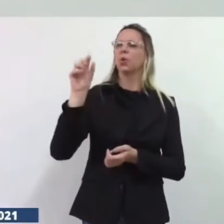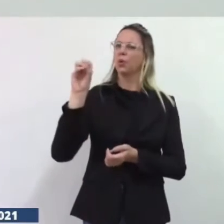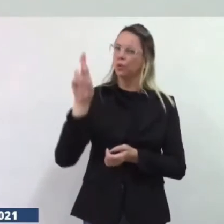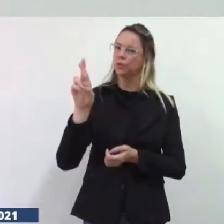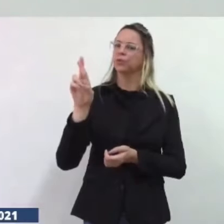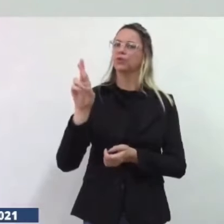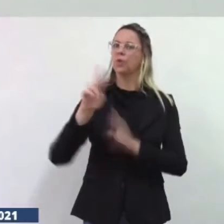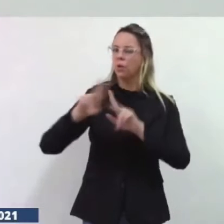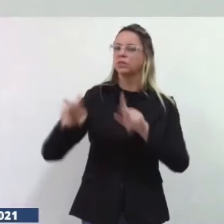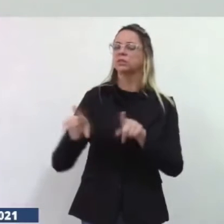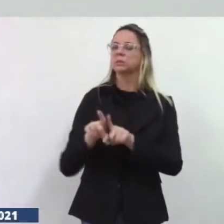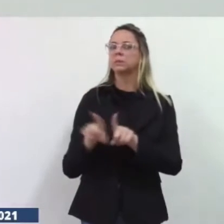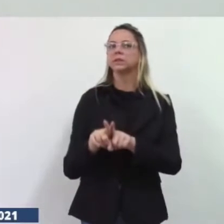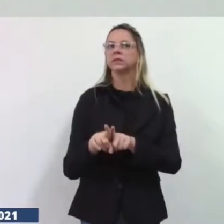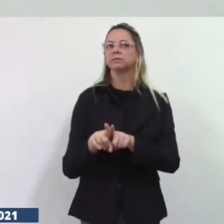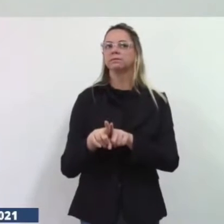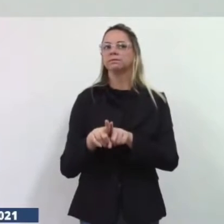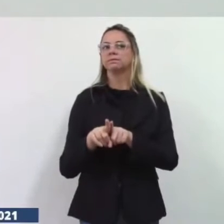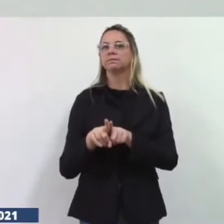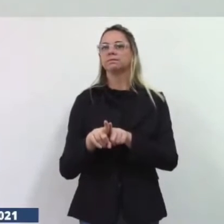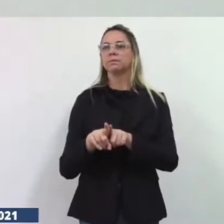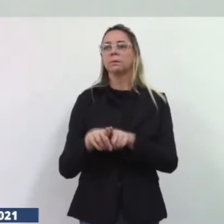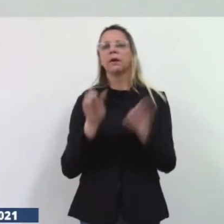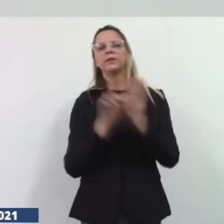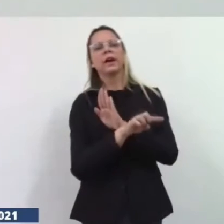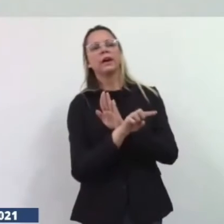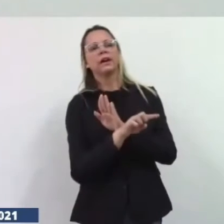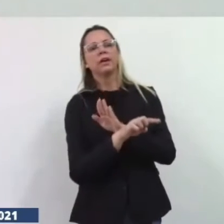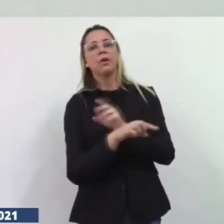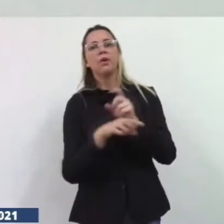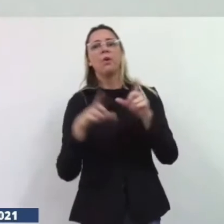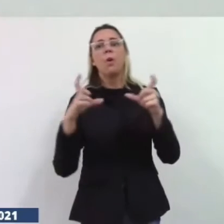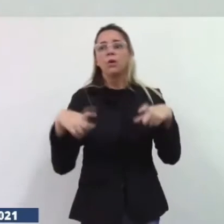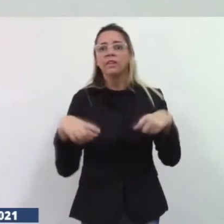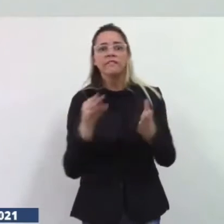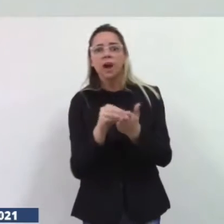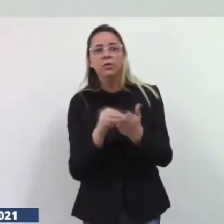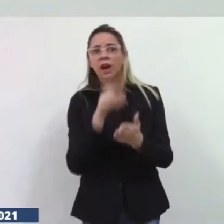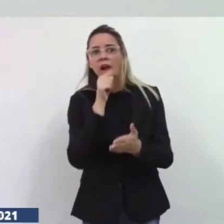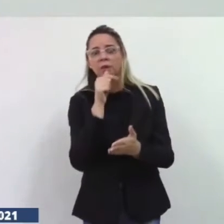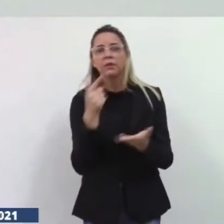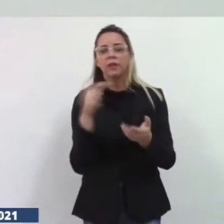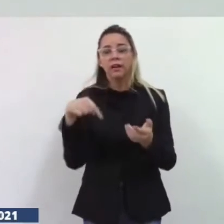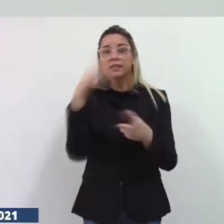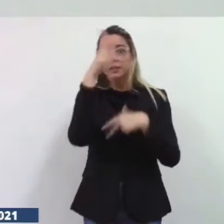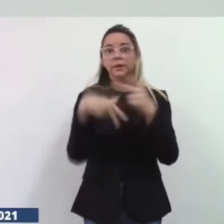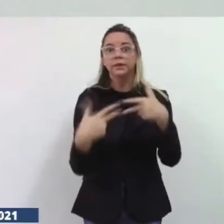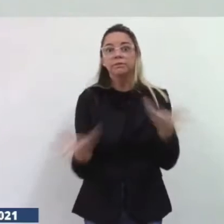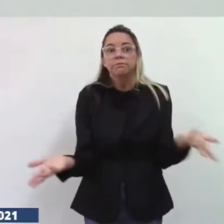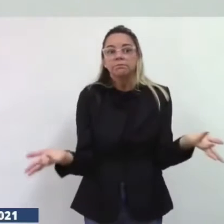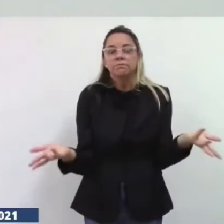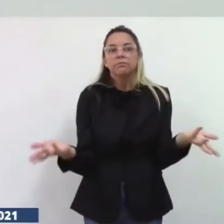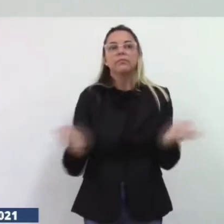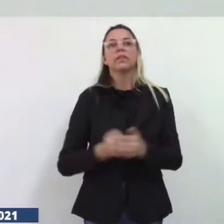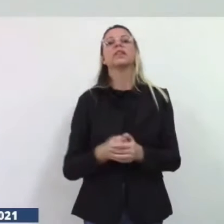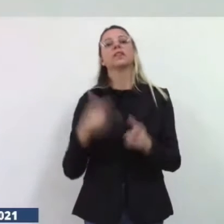aonde ainda está faltando a chegada de água no nosso município mais uma vez o deputado